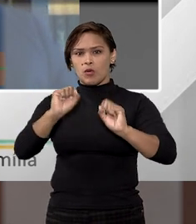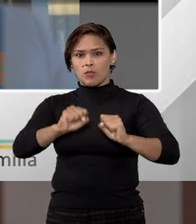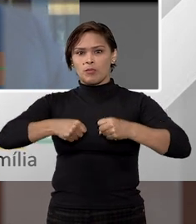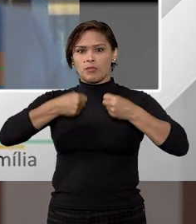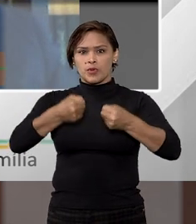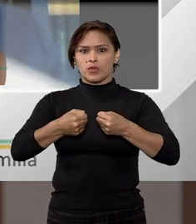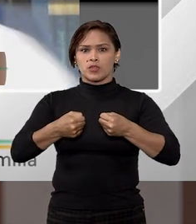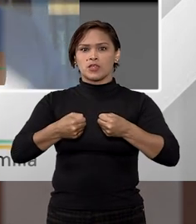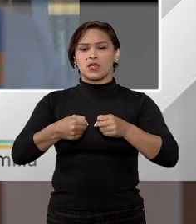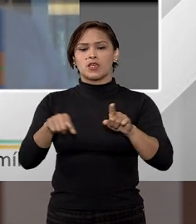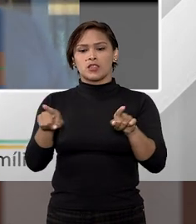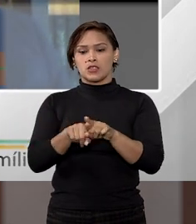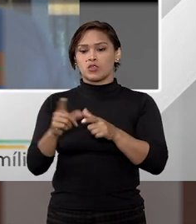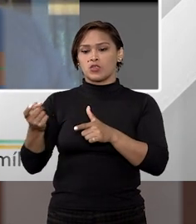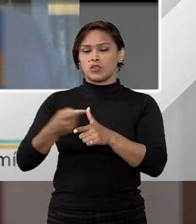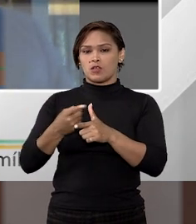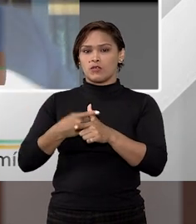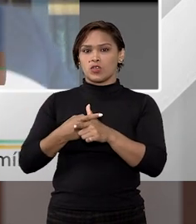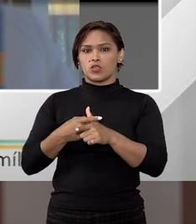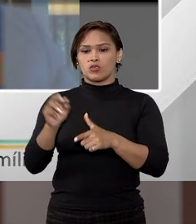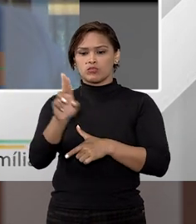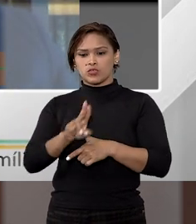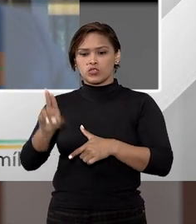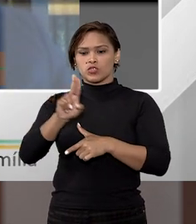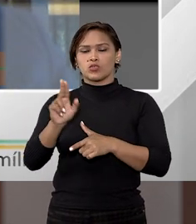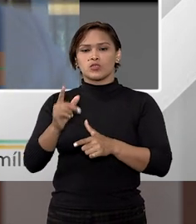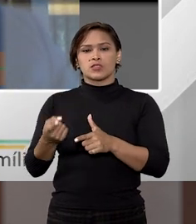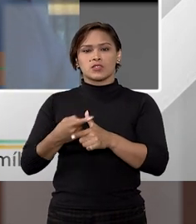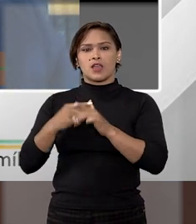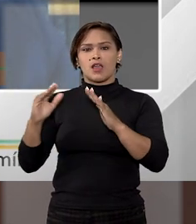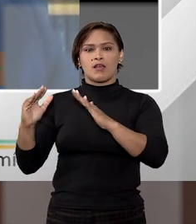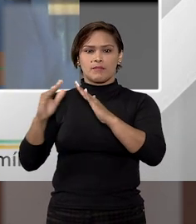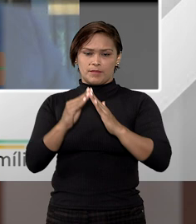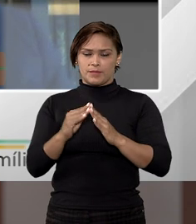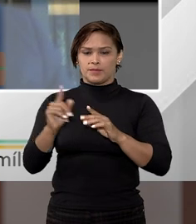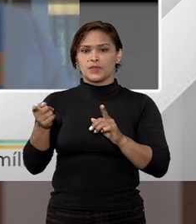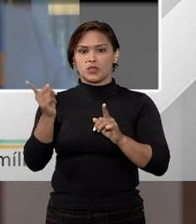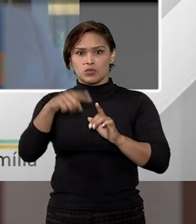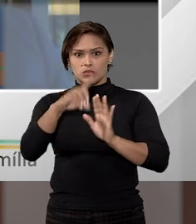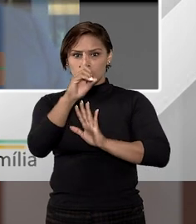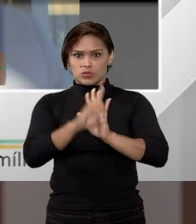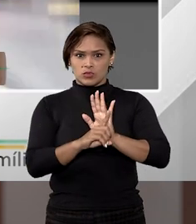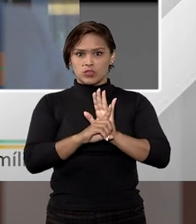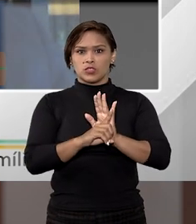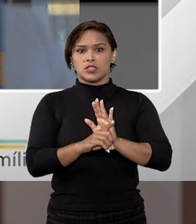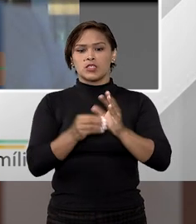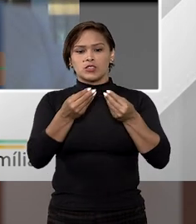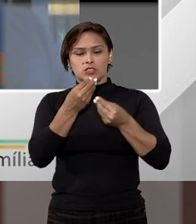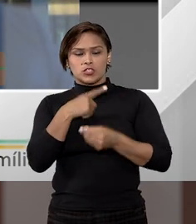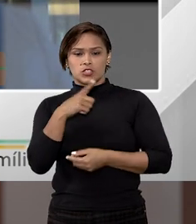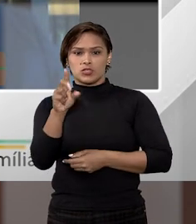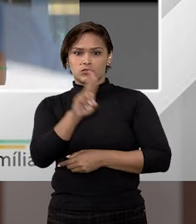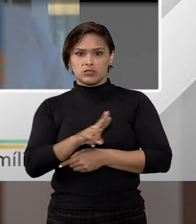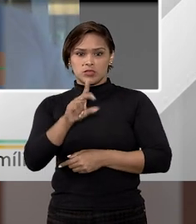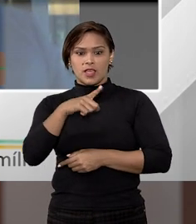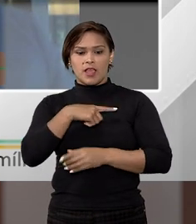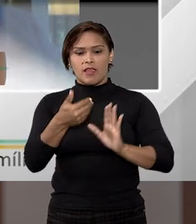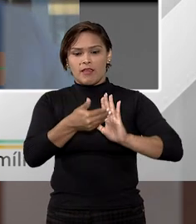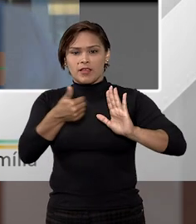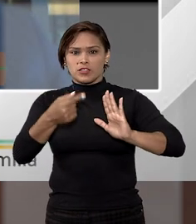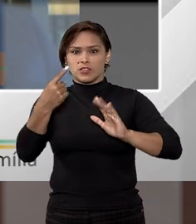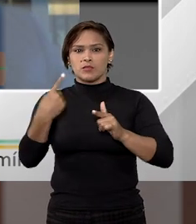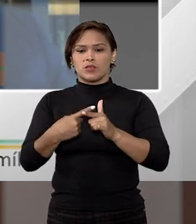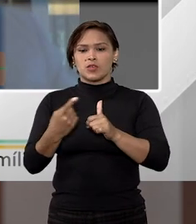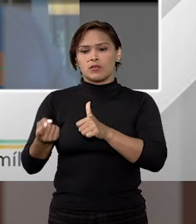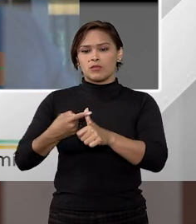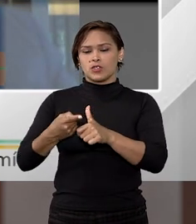poder ou a faculdade do devedor de alienar a coisa penhorada, ou seja, um dos direitos da propriedade, que é o direito de dispor, é cerceado em